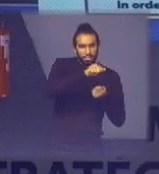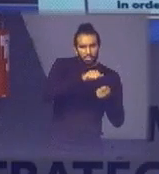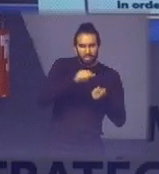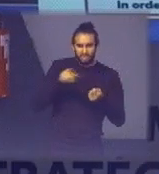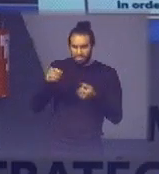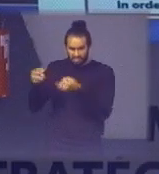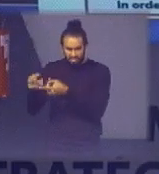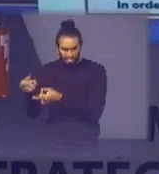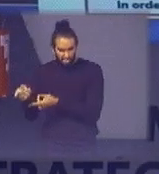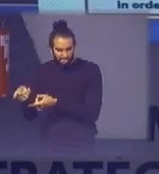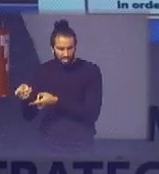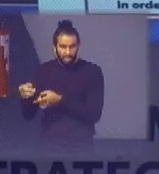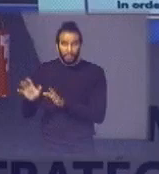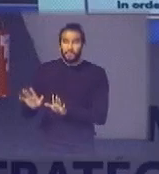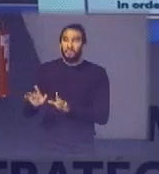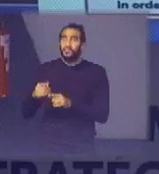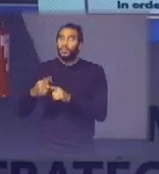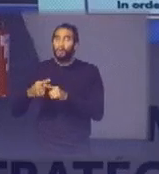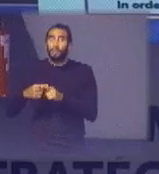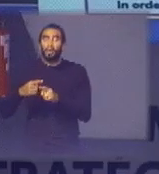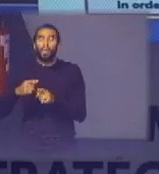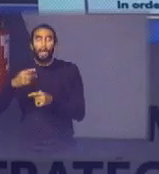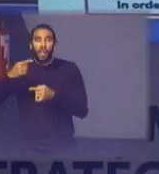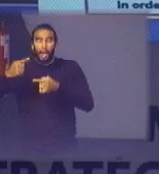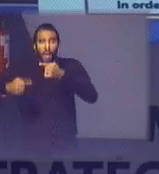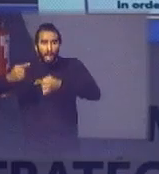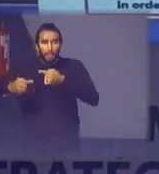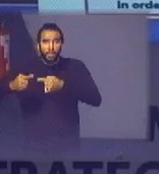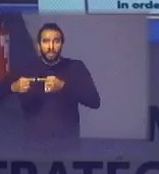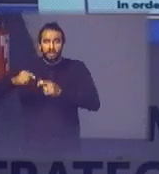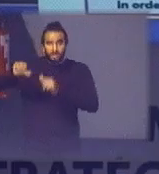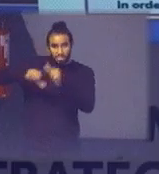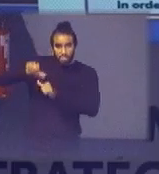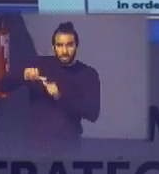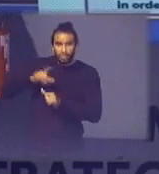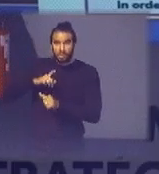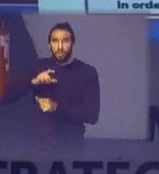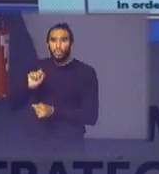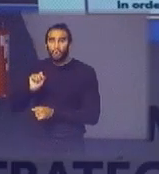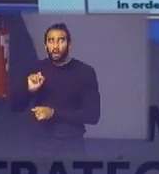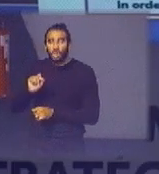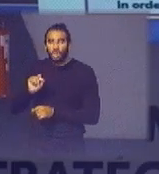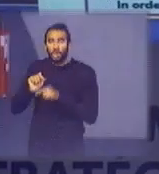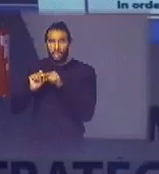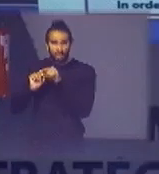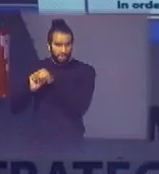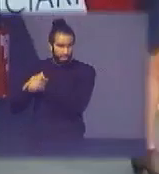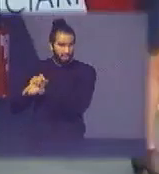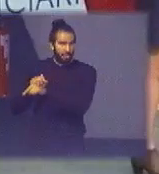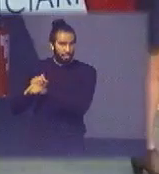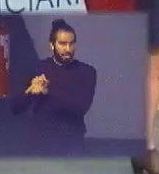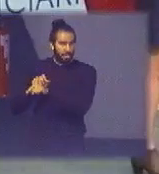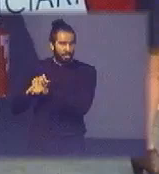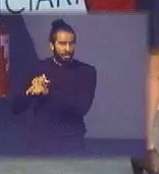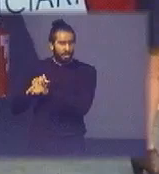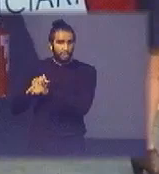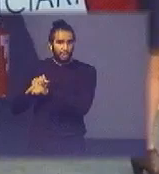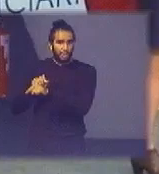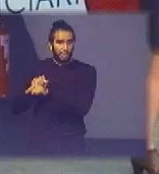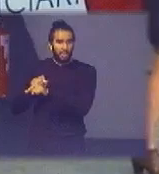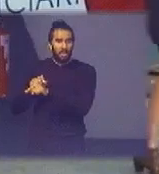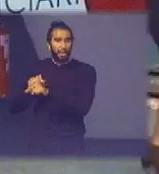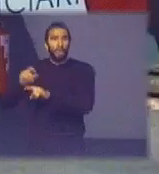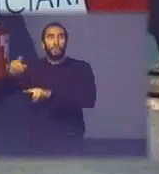você lê a definição na política nacional de resíduos sólidos da logística reversa o que ela é? é um instrumento socioeconômico